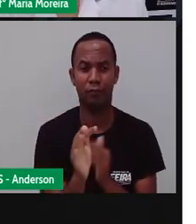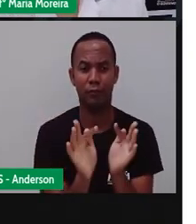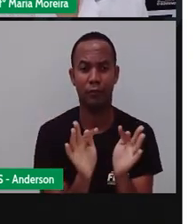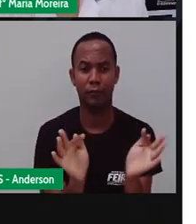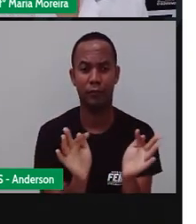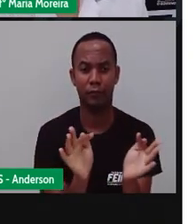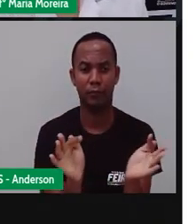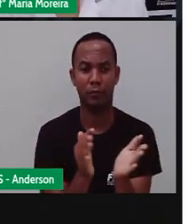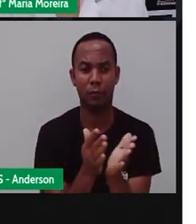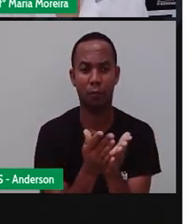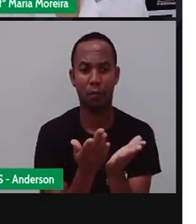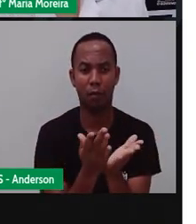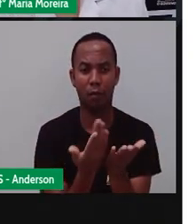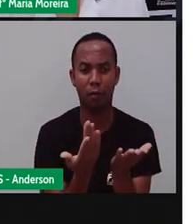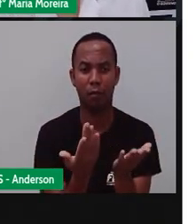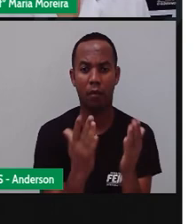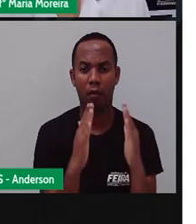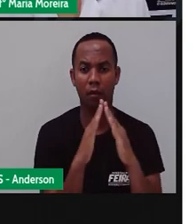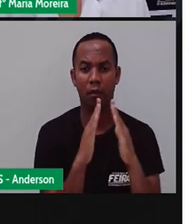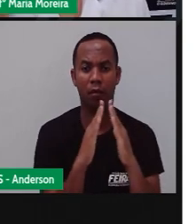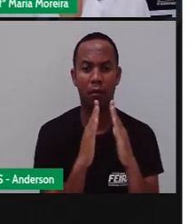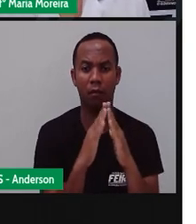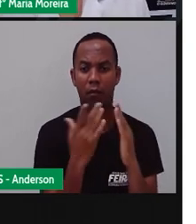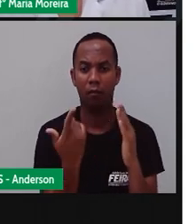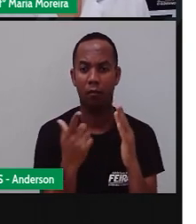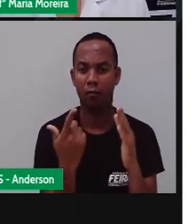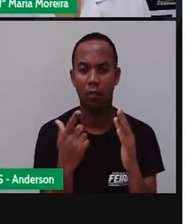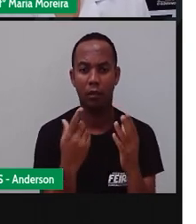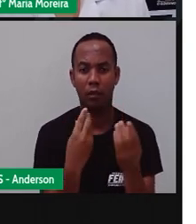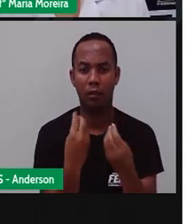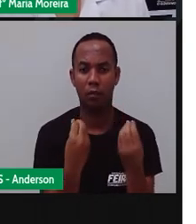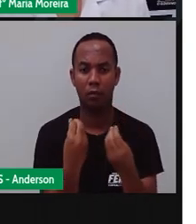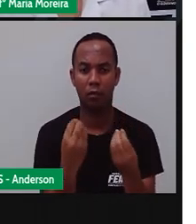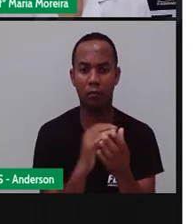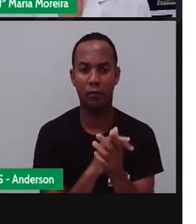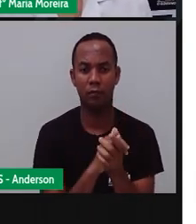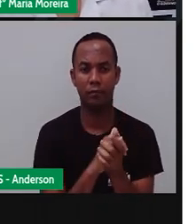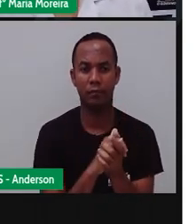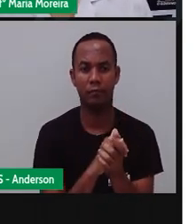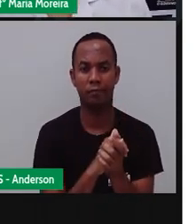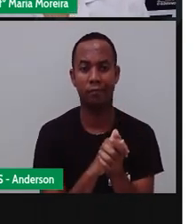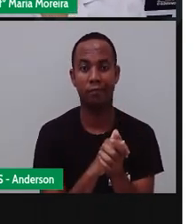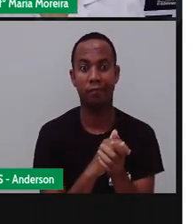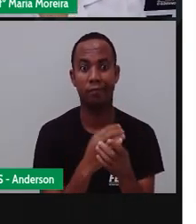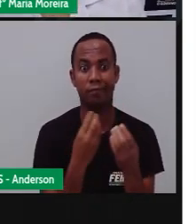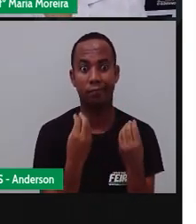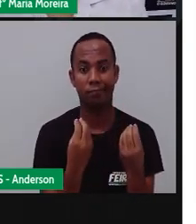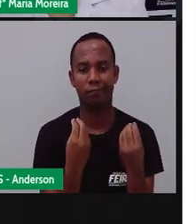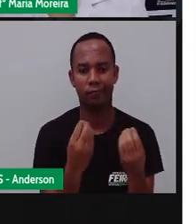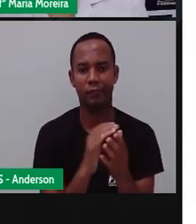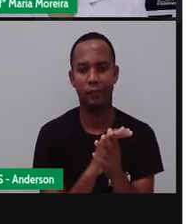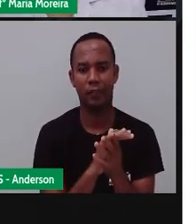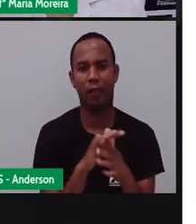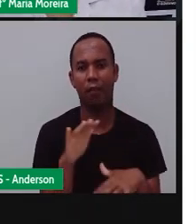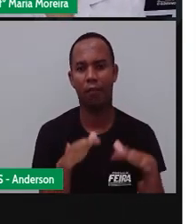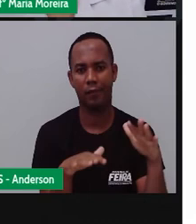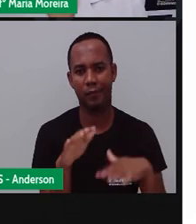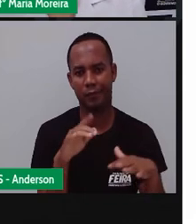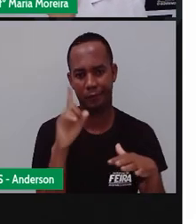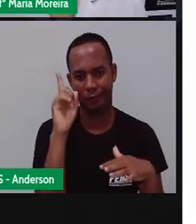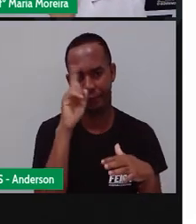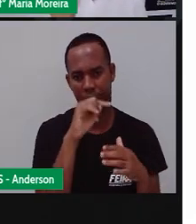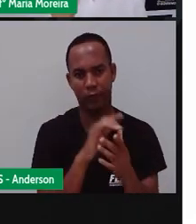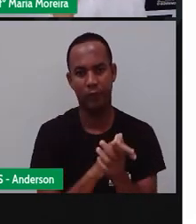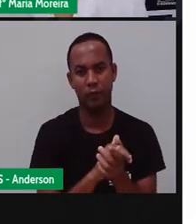para construírem casas de alvenaria. Então, elas acabam, né, por dar, na verdade, fazerem as casas da sua maneira. Ainda